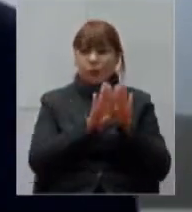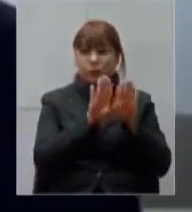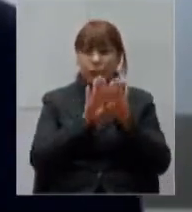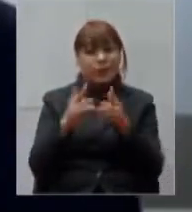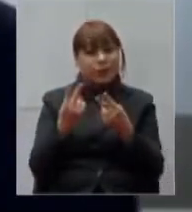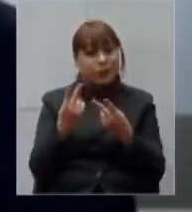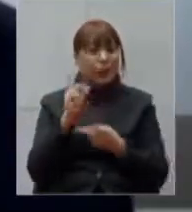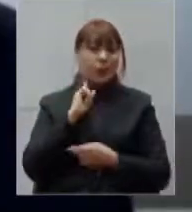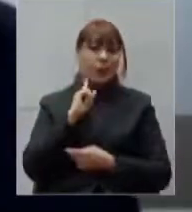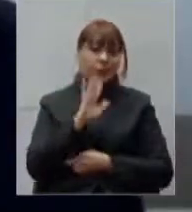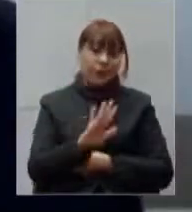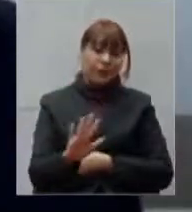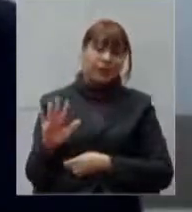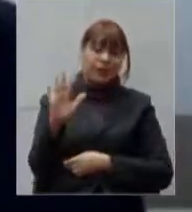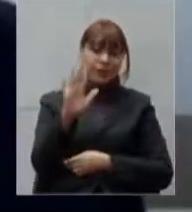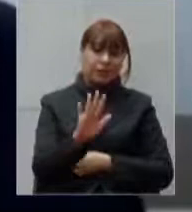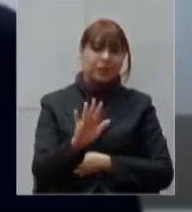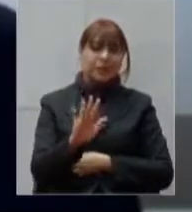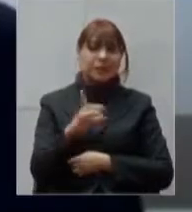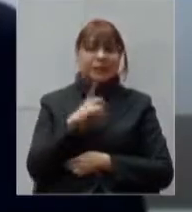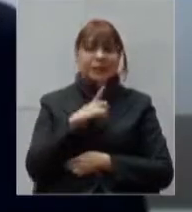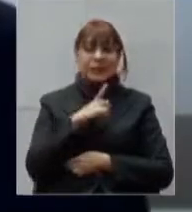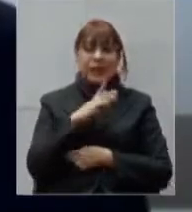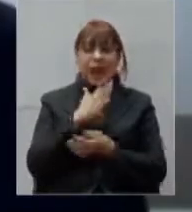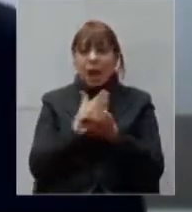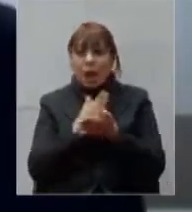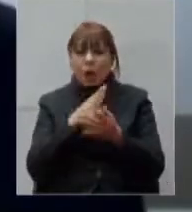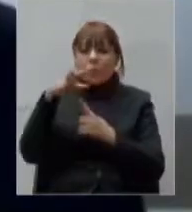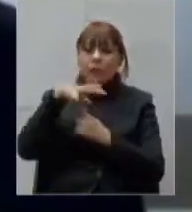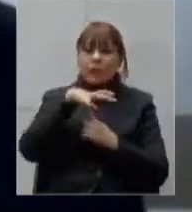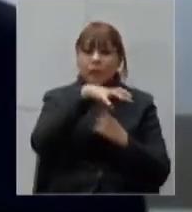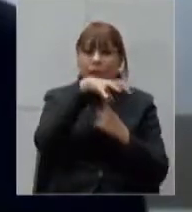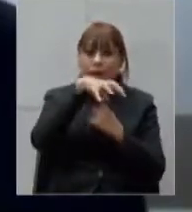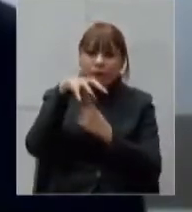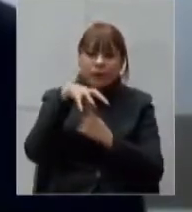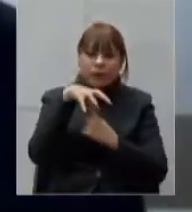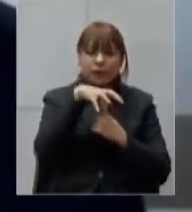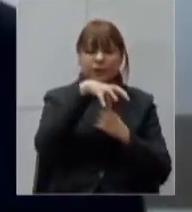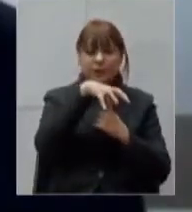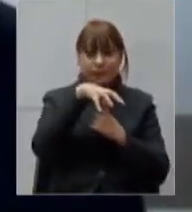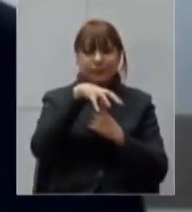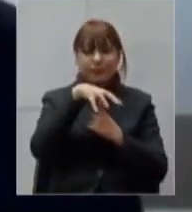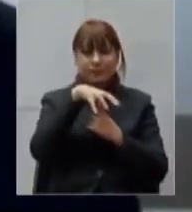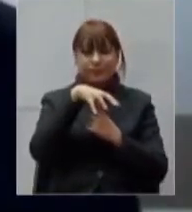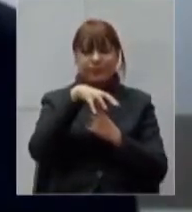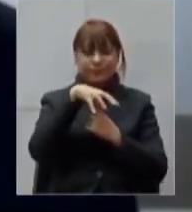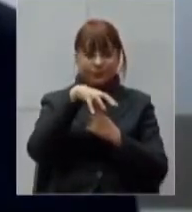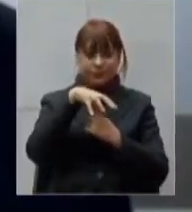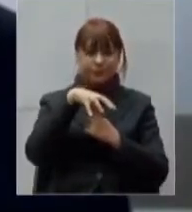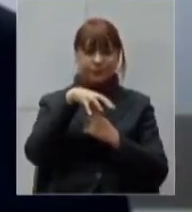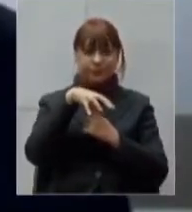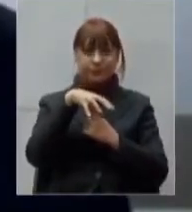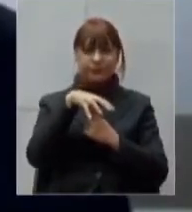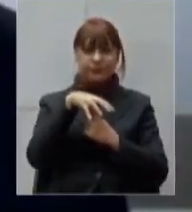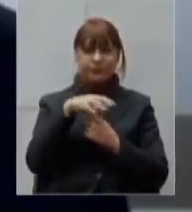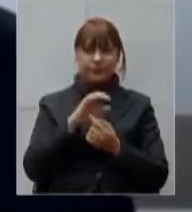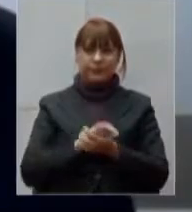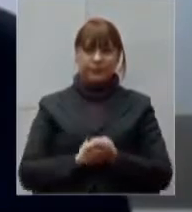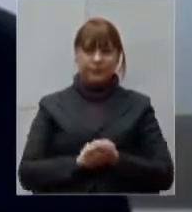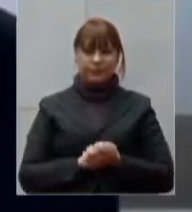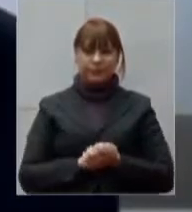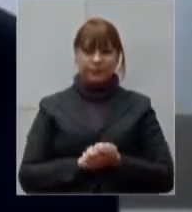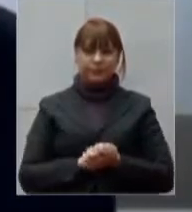inteiras algumas feiras também estão com restrições de funcionamento